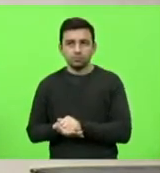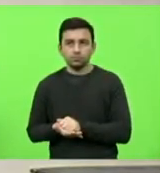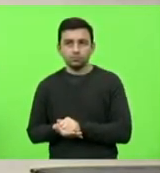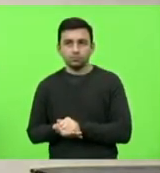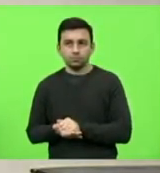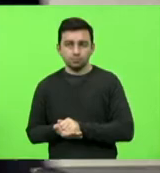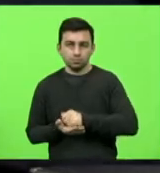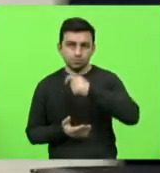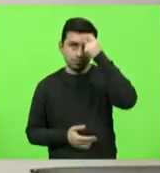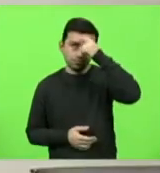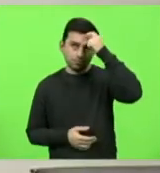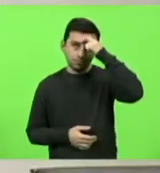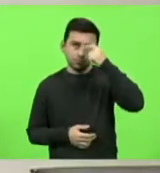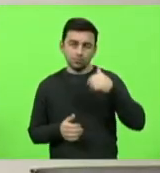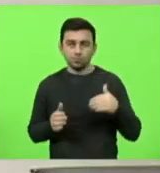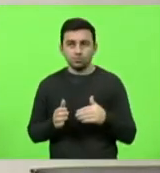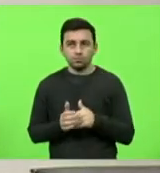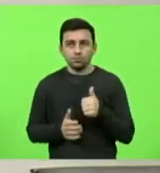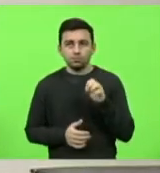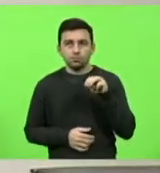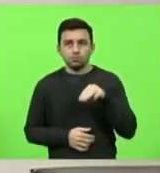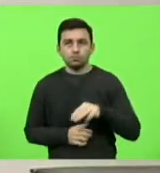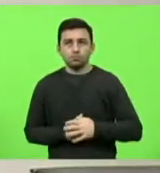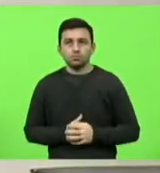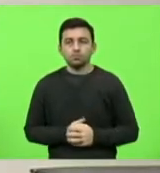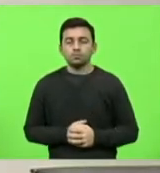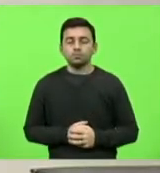Scudilac, por 10 minutos, deputado.